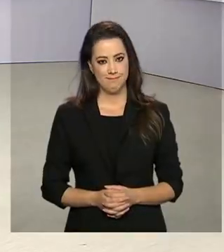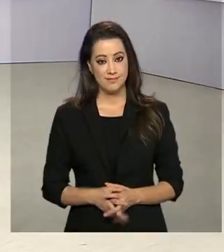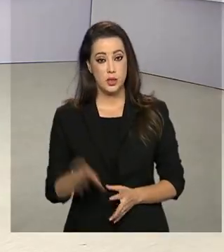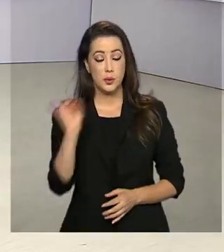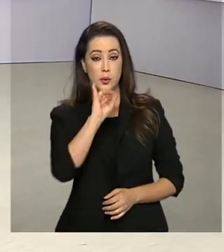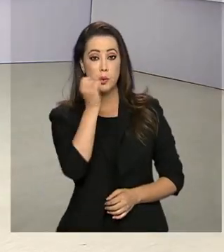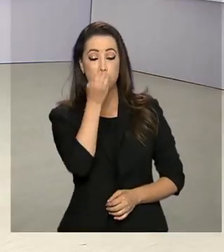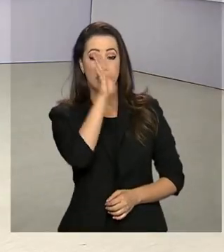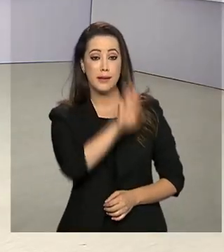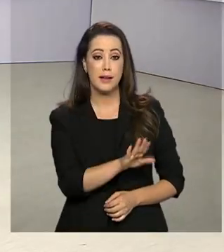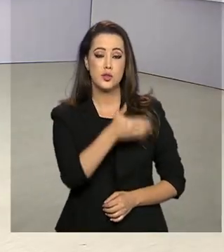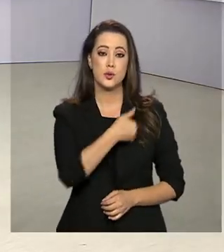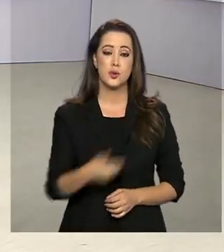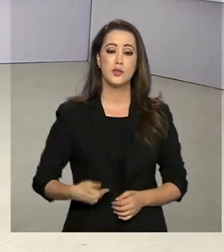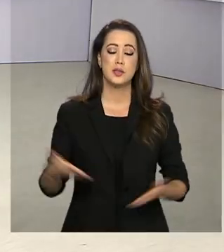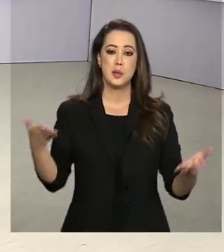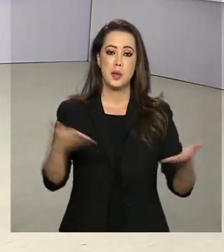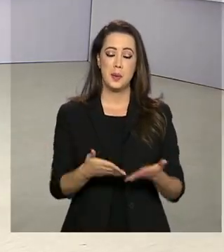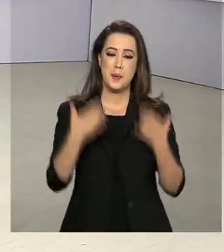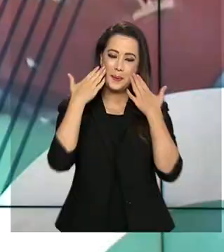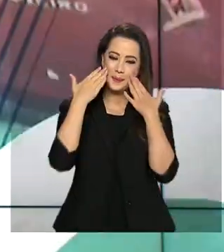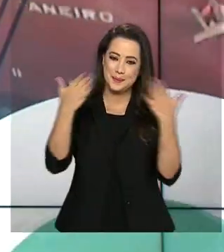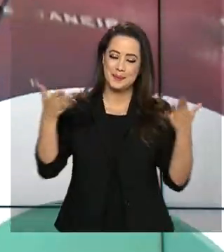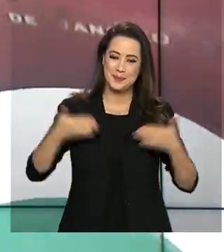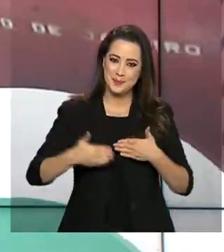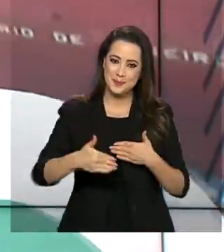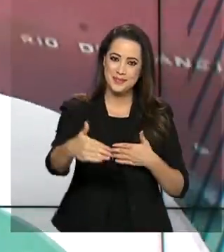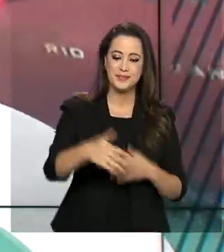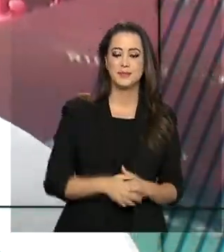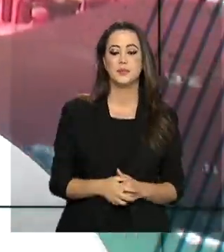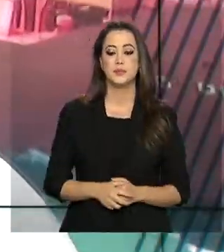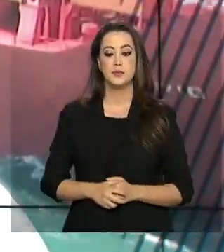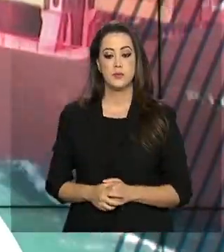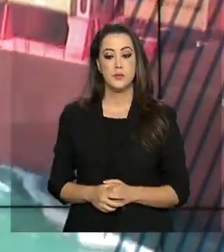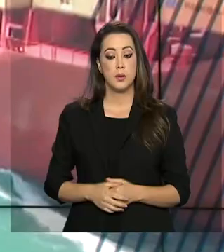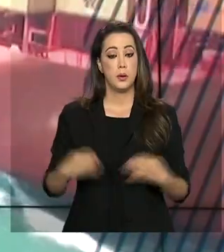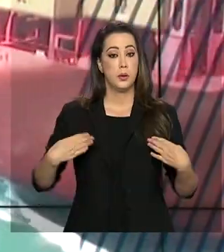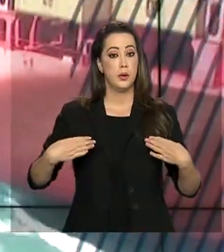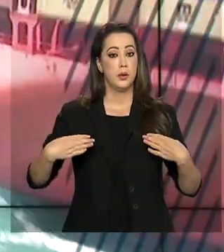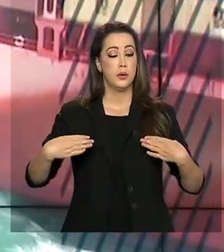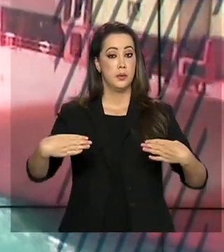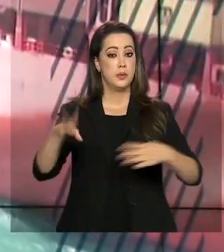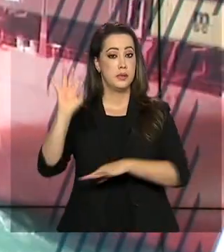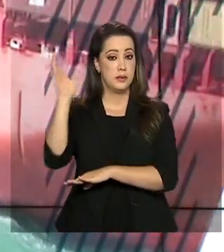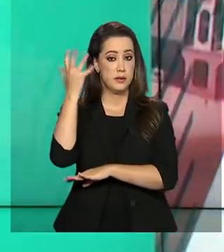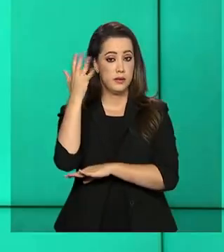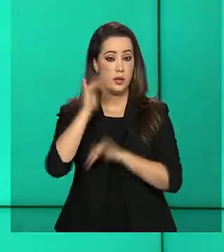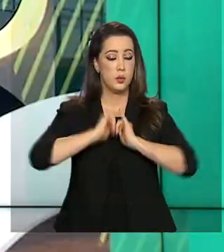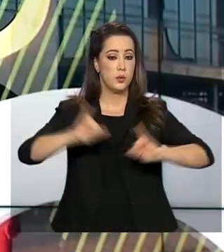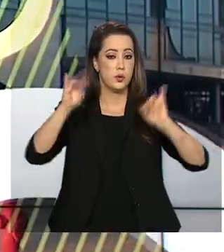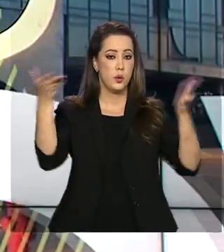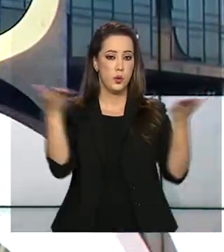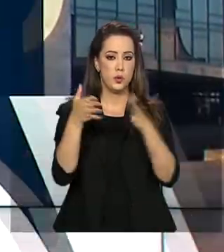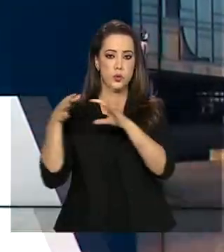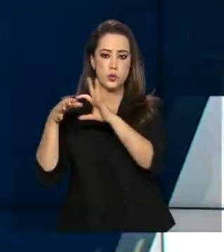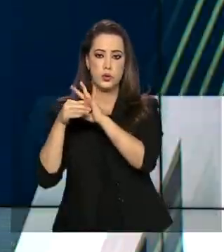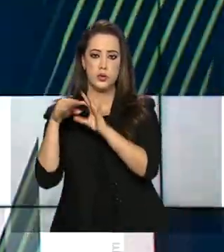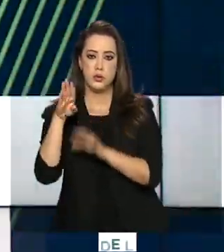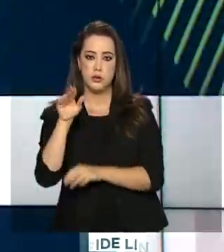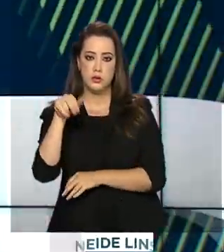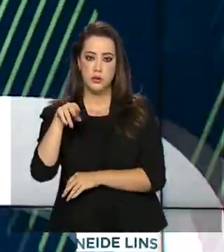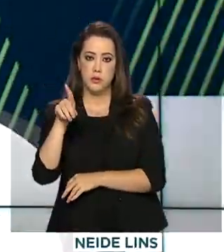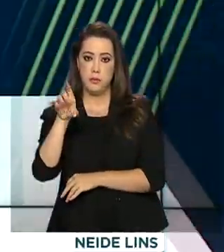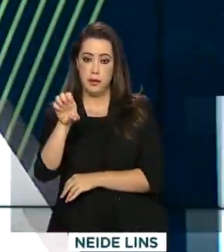Olá, boa tarde. O governo agora está no ar. O Ministério do Meio Ambiente anunciou hoje parceria com o BNDES em